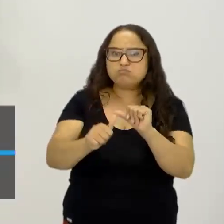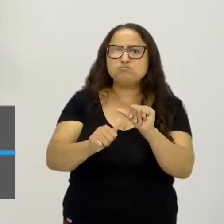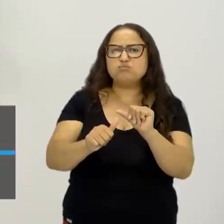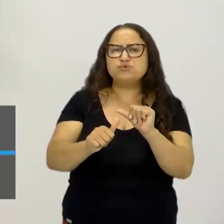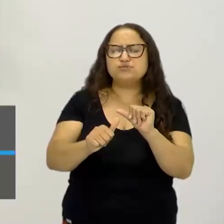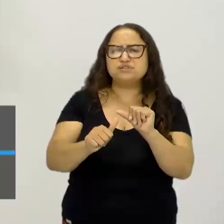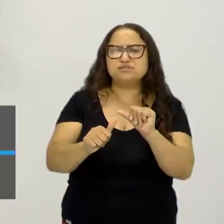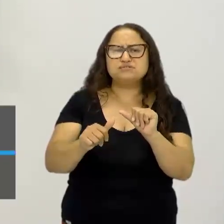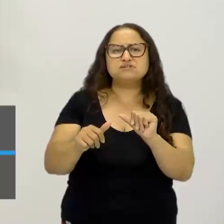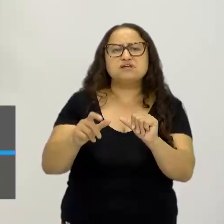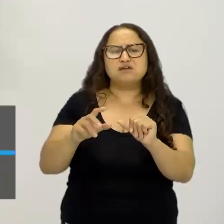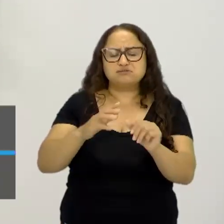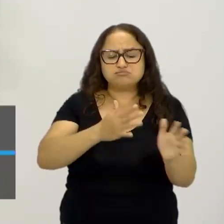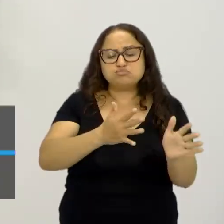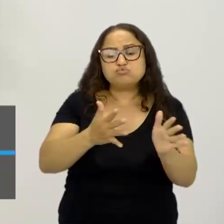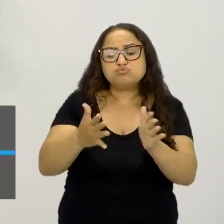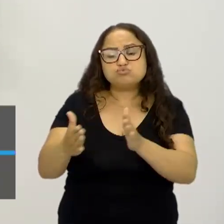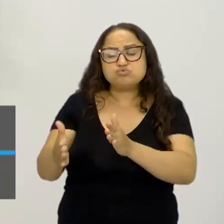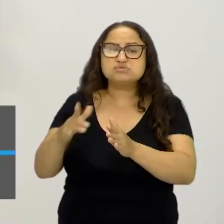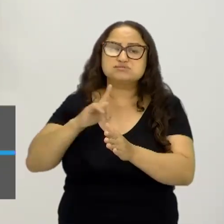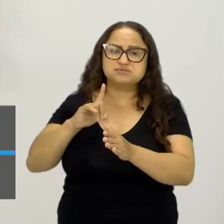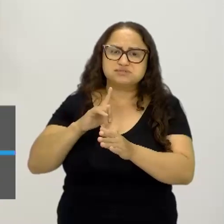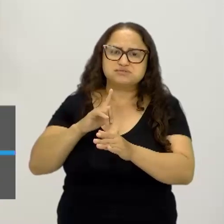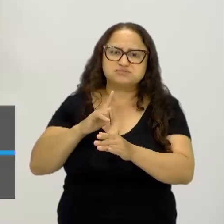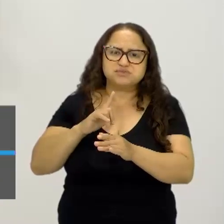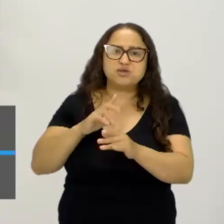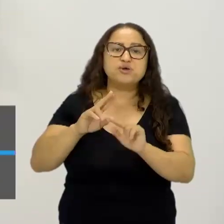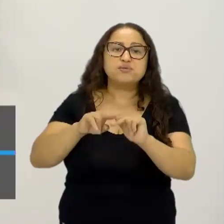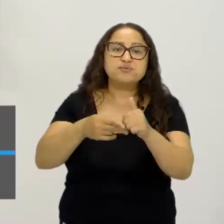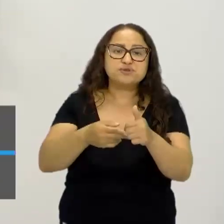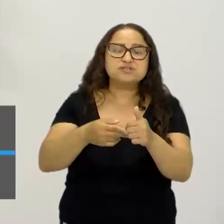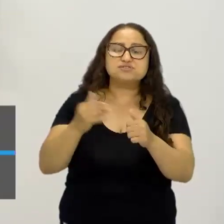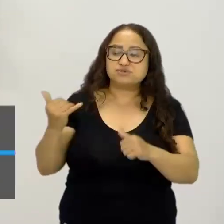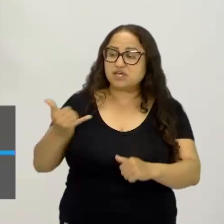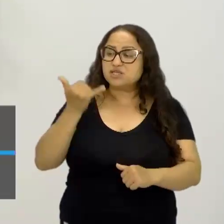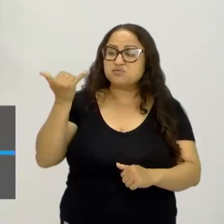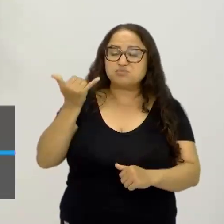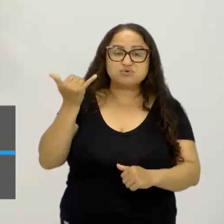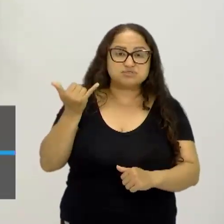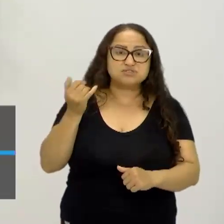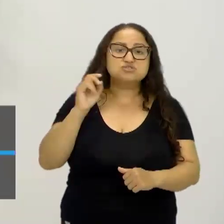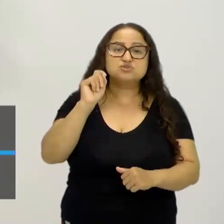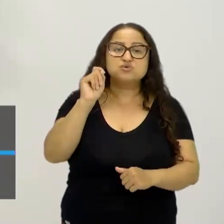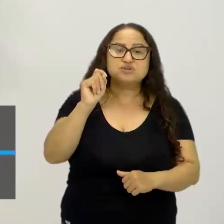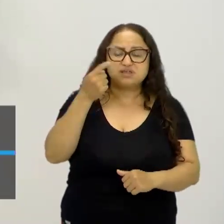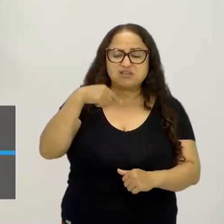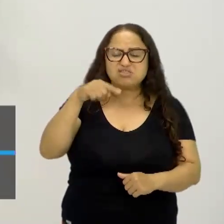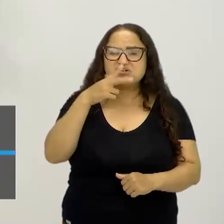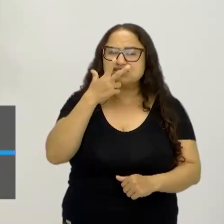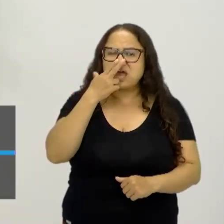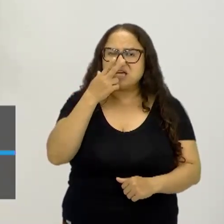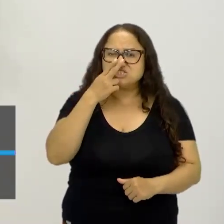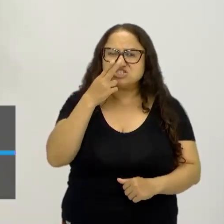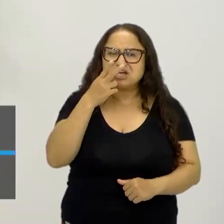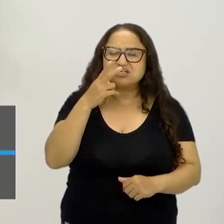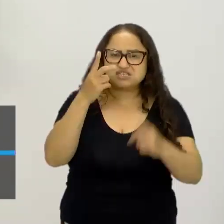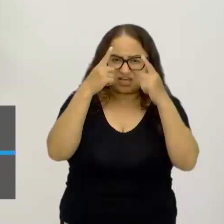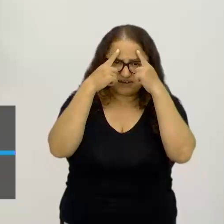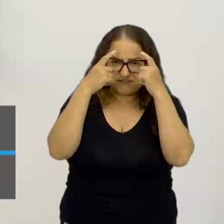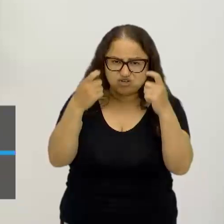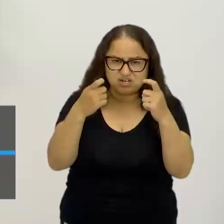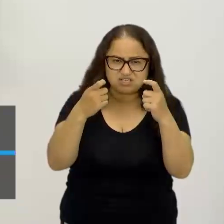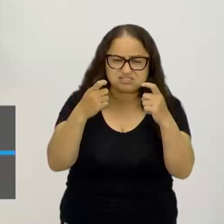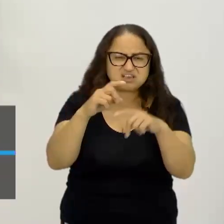isso é muito importante para a gente não absolutizar, ou seja, não achar que a violência é uma coisa só. Existem muitas